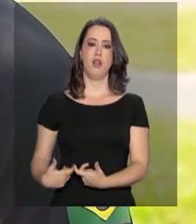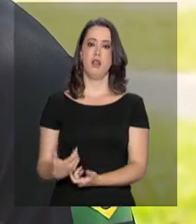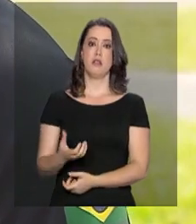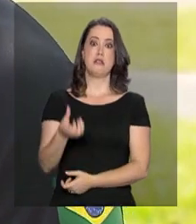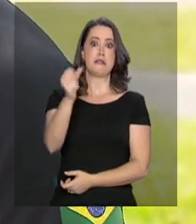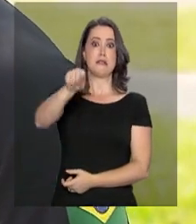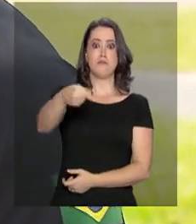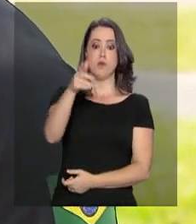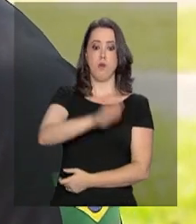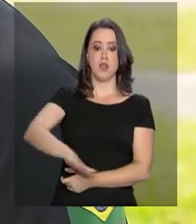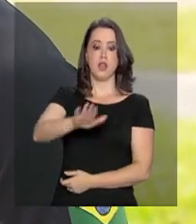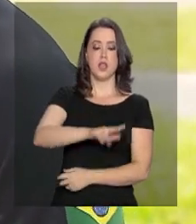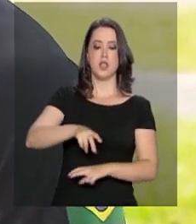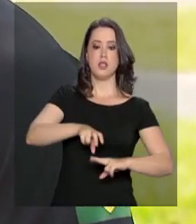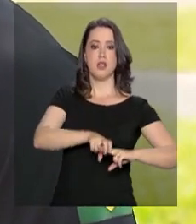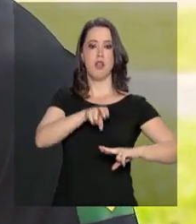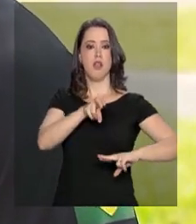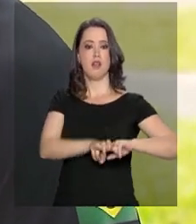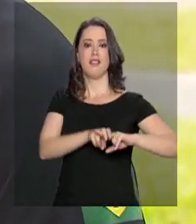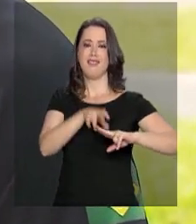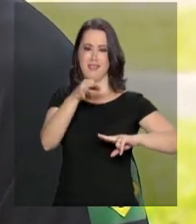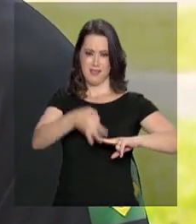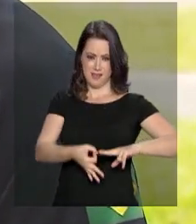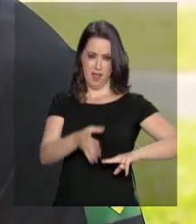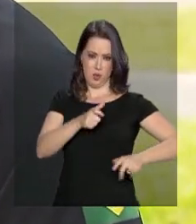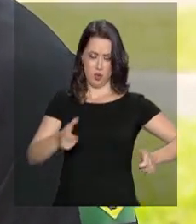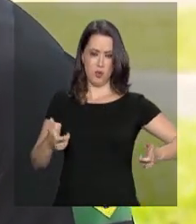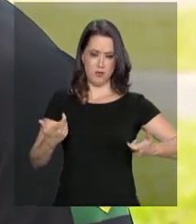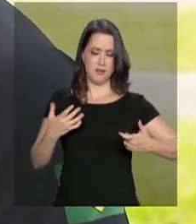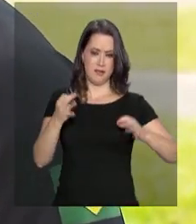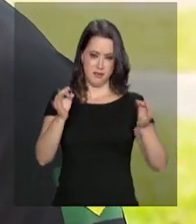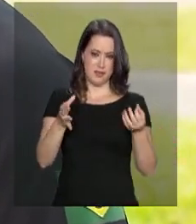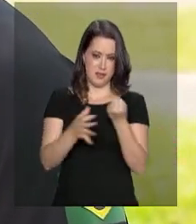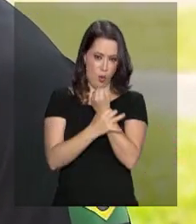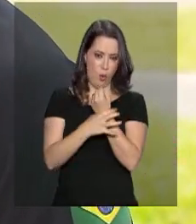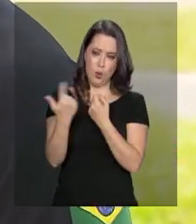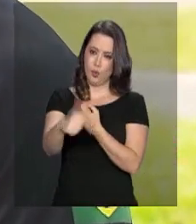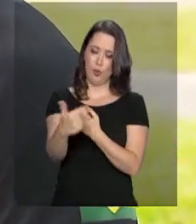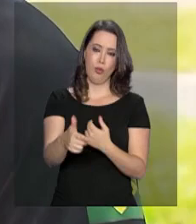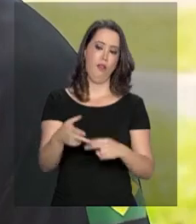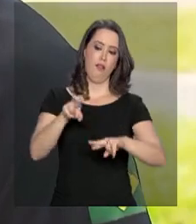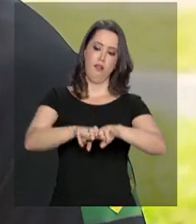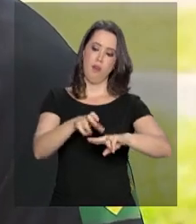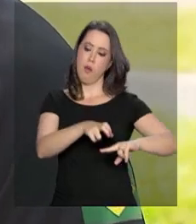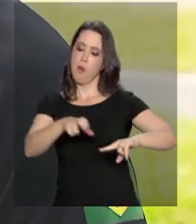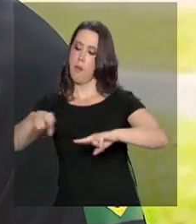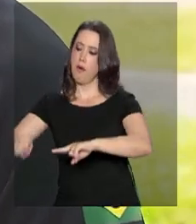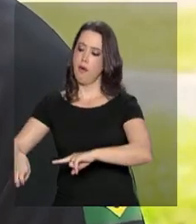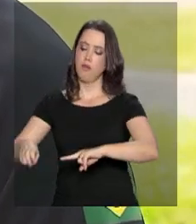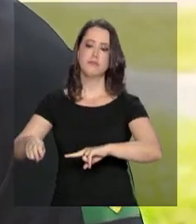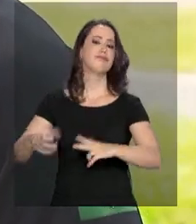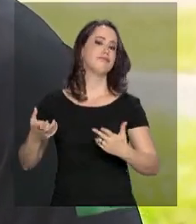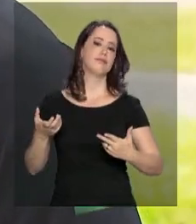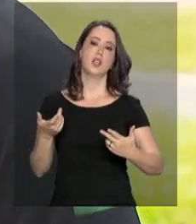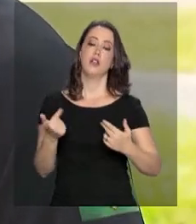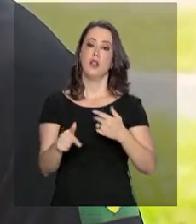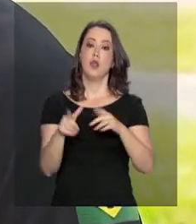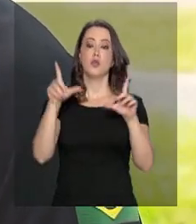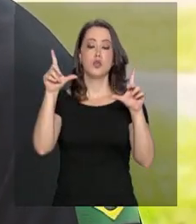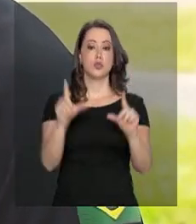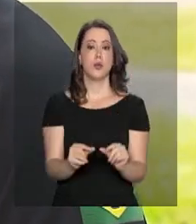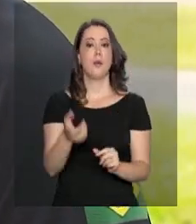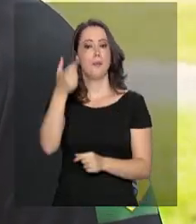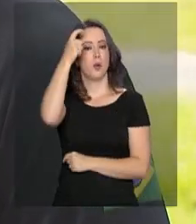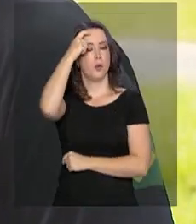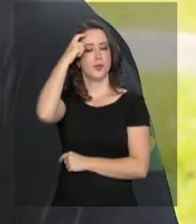transportadas fora da cadeirinha, do equipamento de segurança. Então, veja que ainda falta a conscientização do motorista para que a gente diminui o número de acidentes e